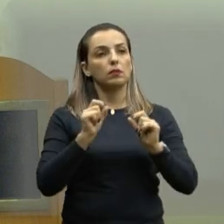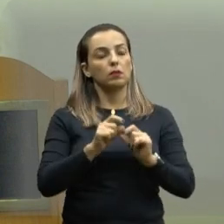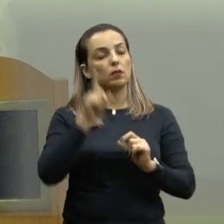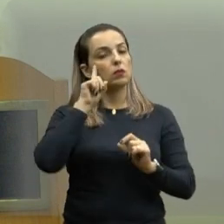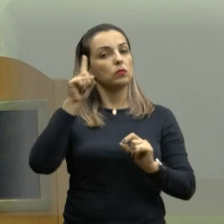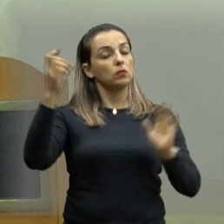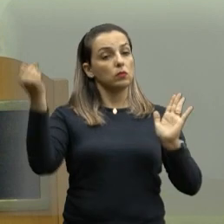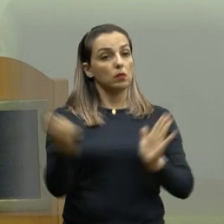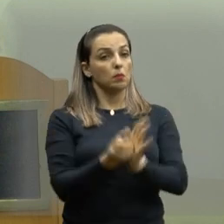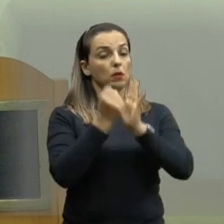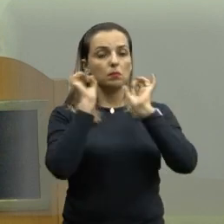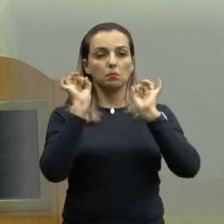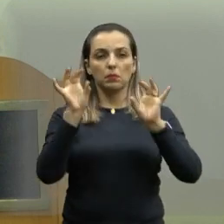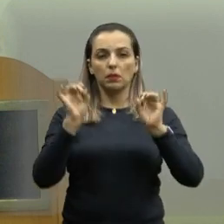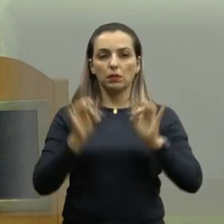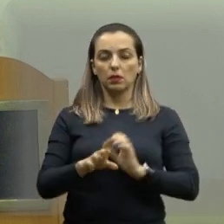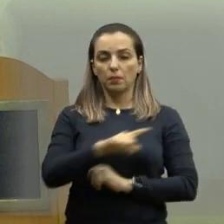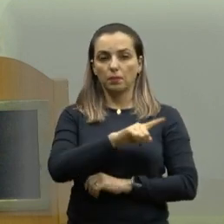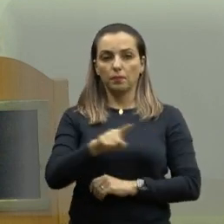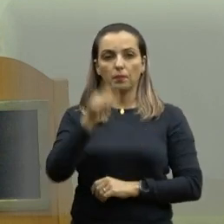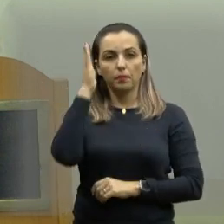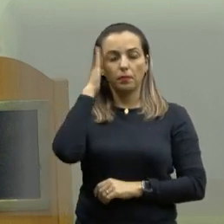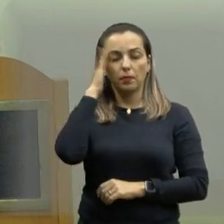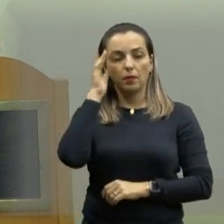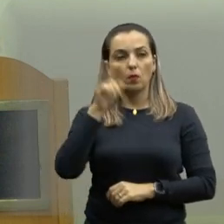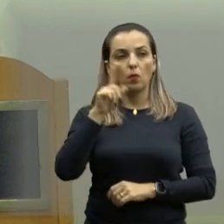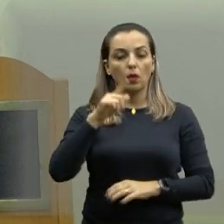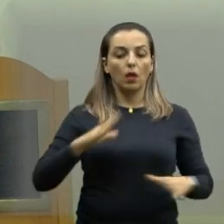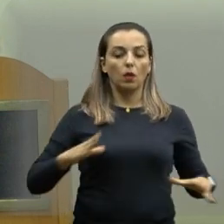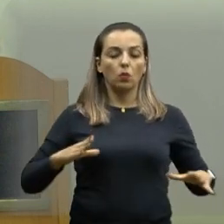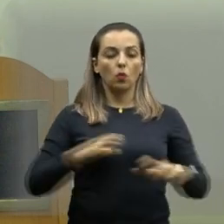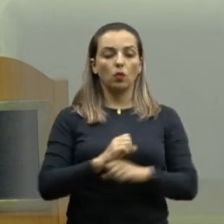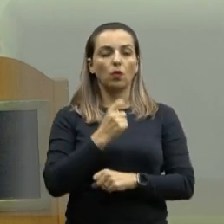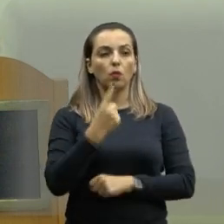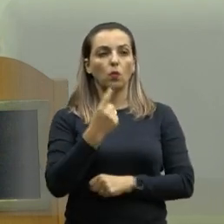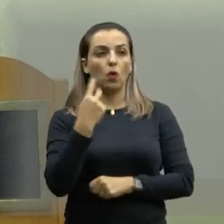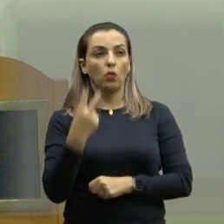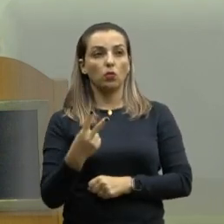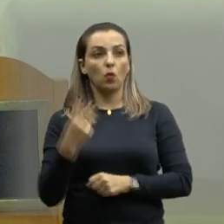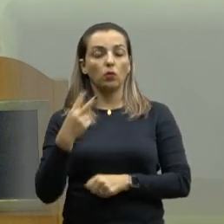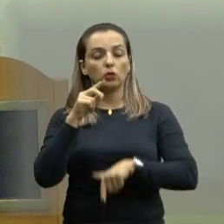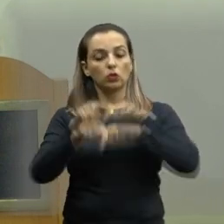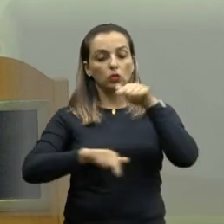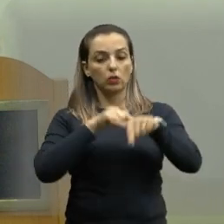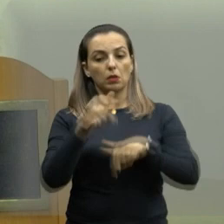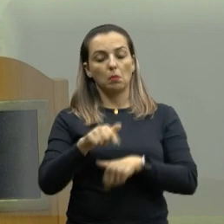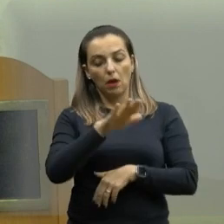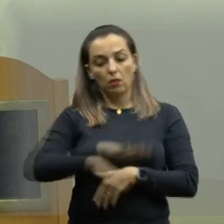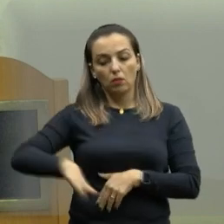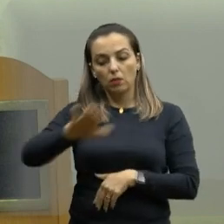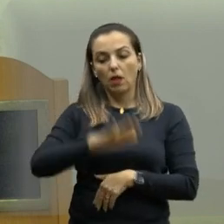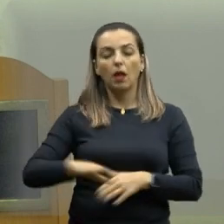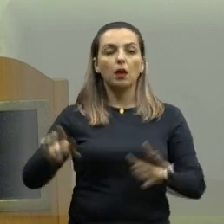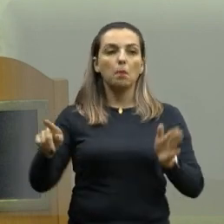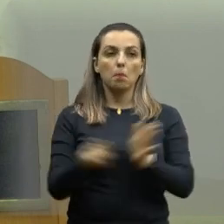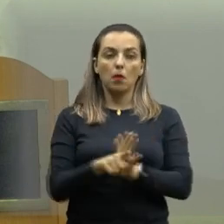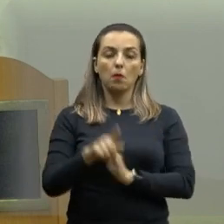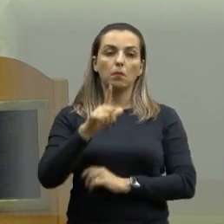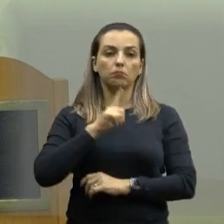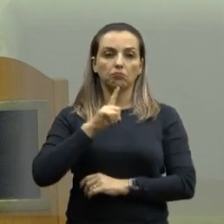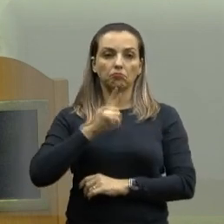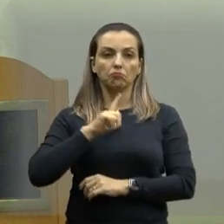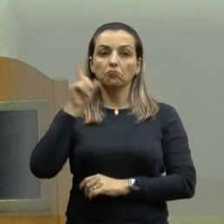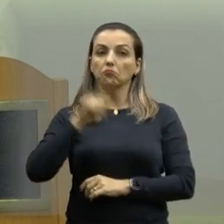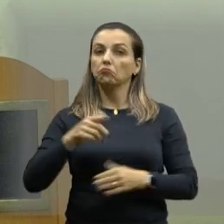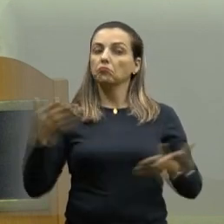porque, vocês sabem, são 12 anos de atuação constante naquele espaço, naquele território, que